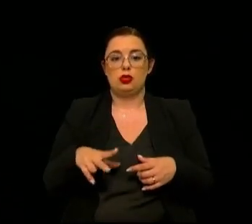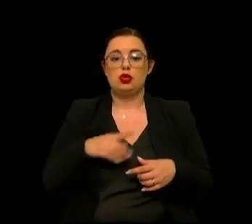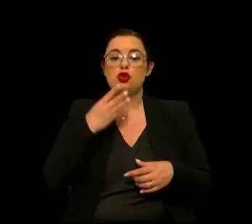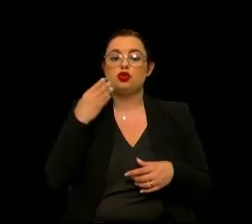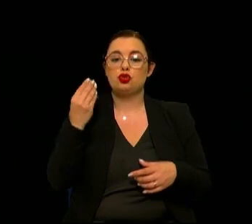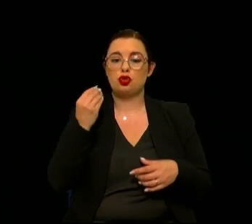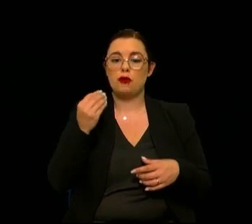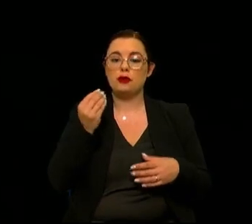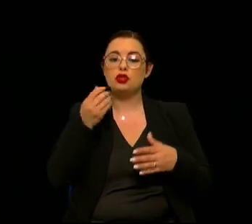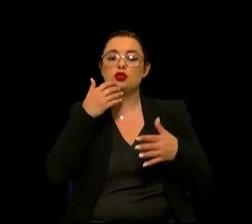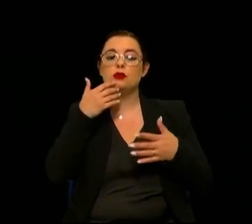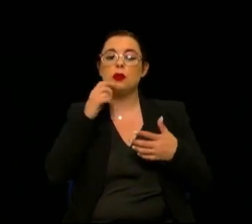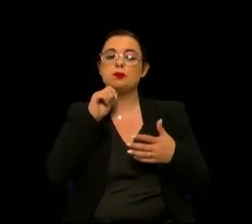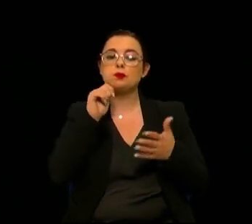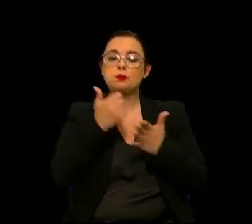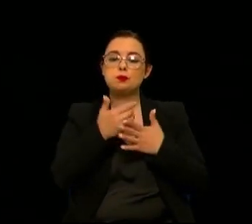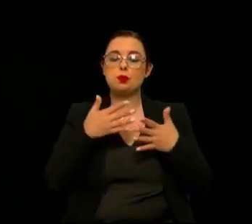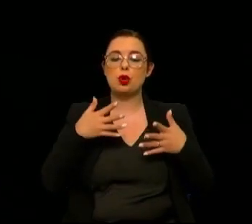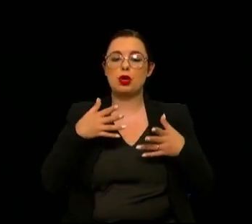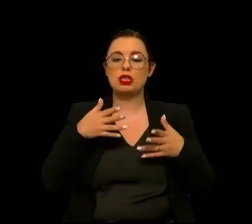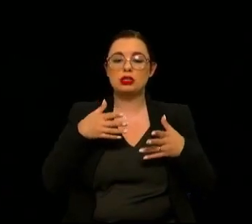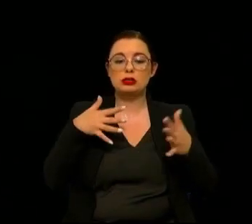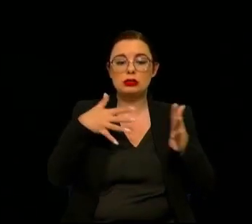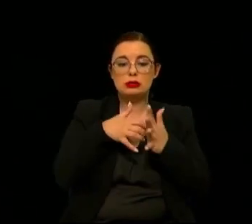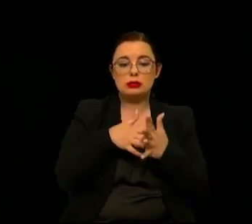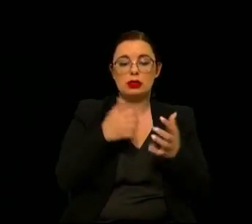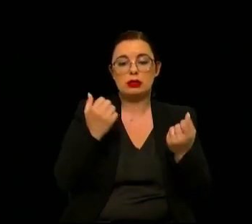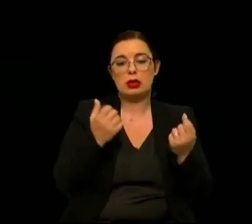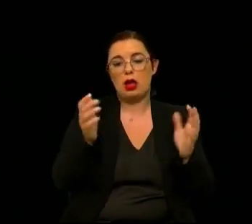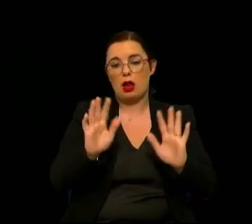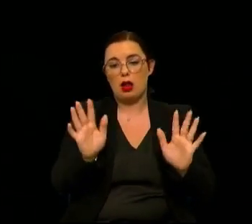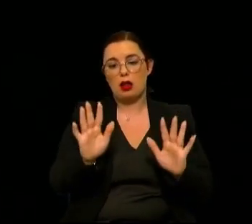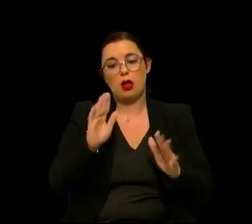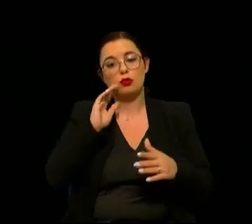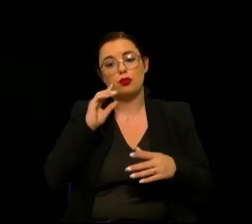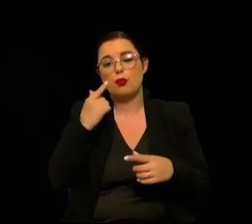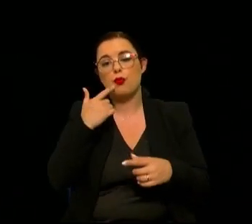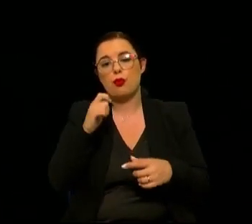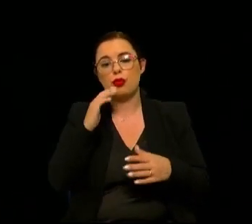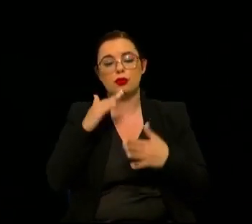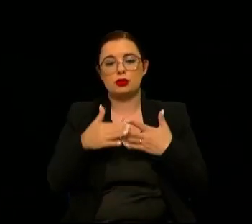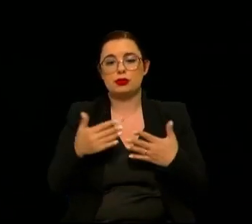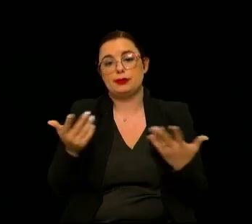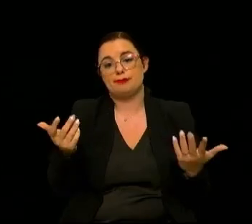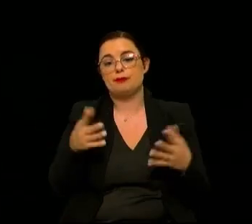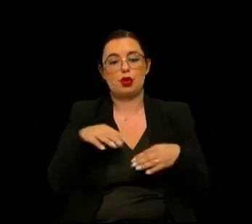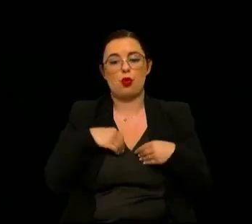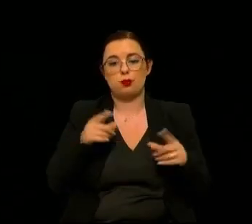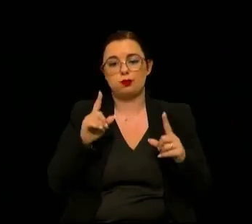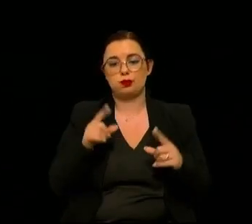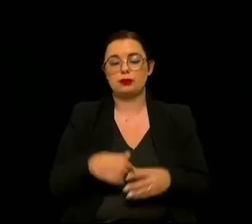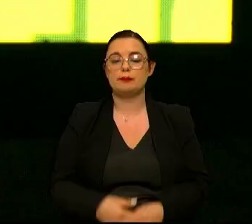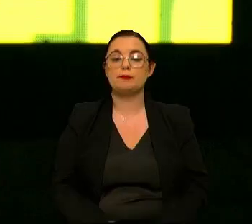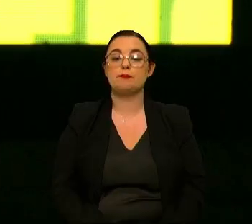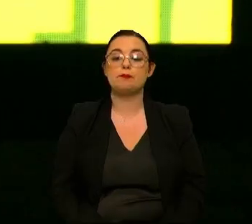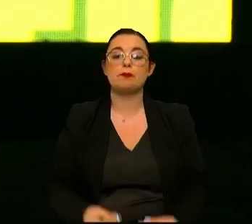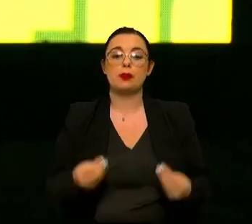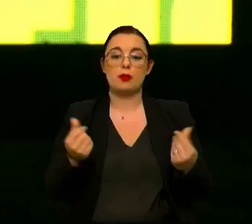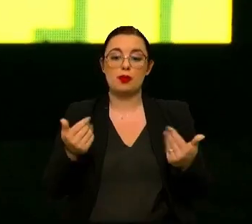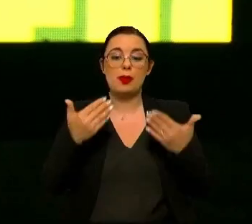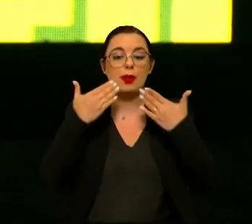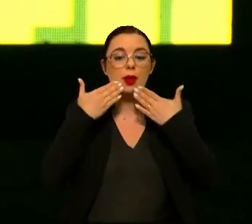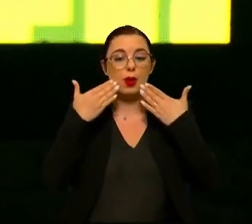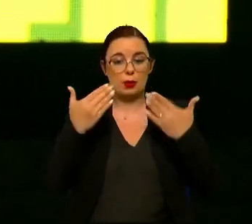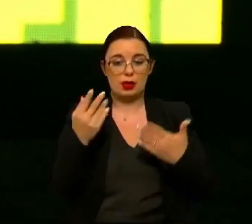jovens morram na estrada e de facto não devia acontecer é intolerável é intolerável é intolerável muito bem muito